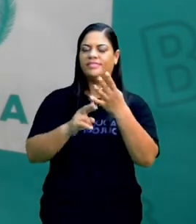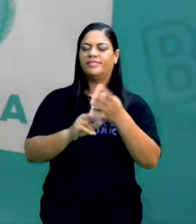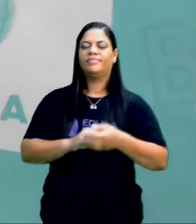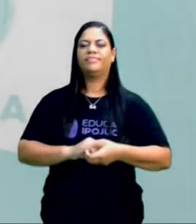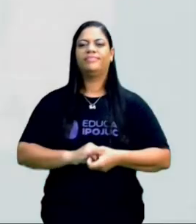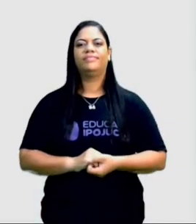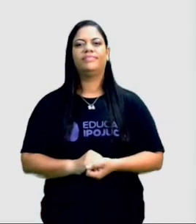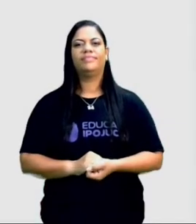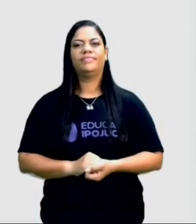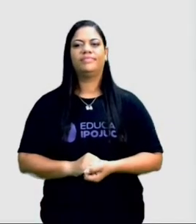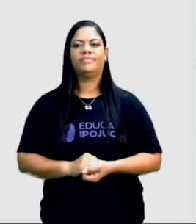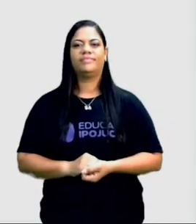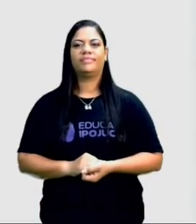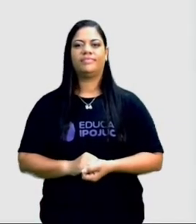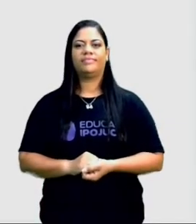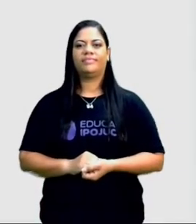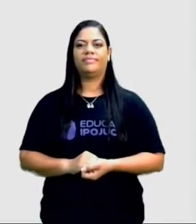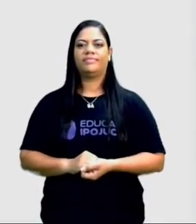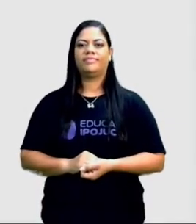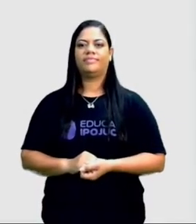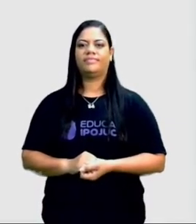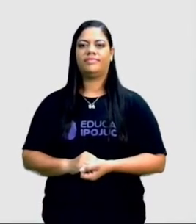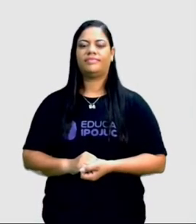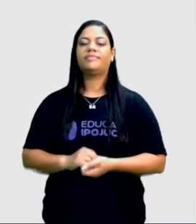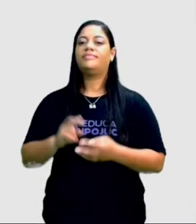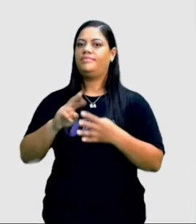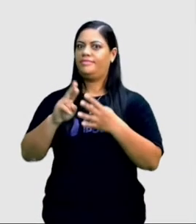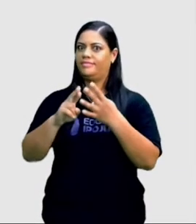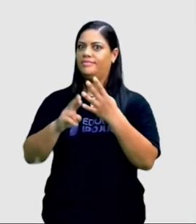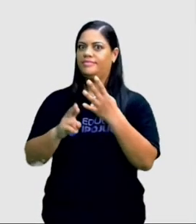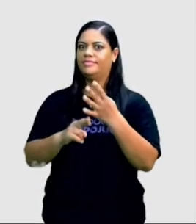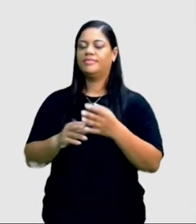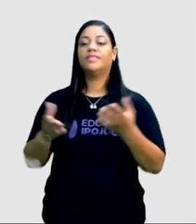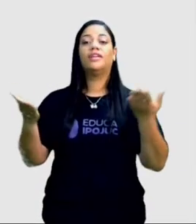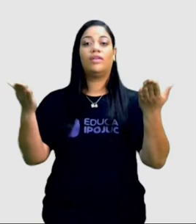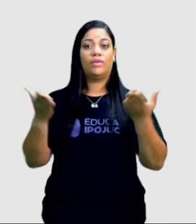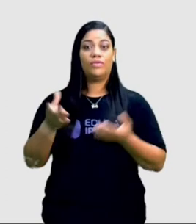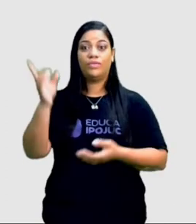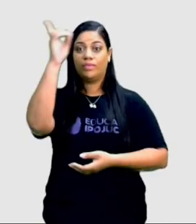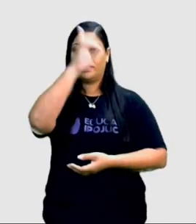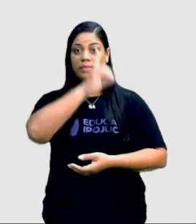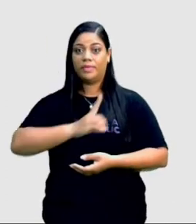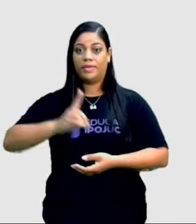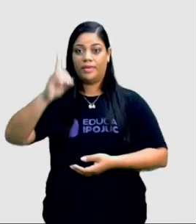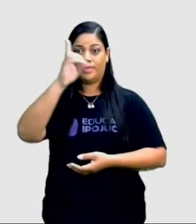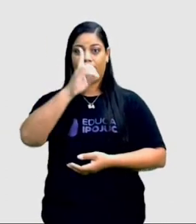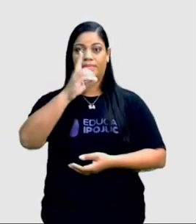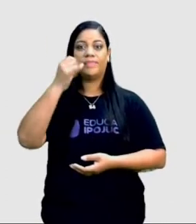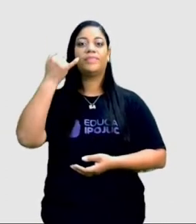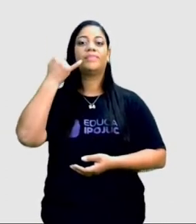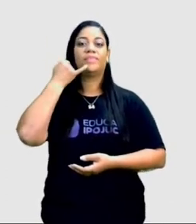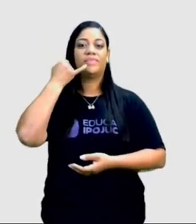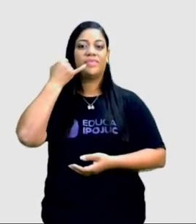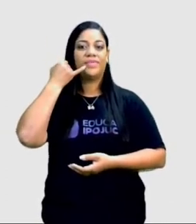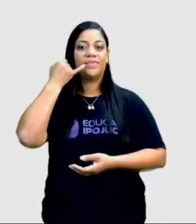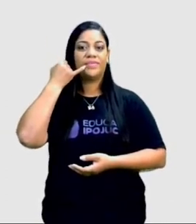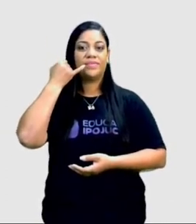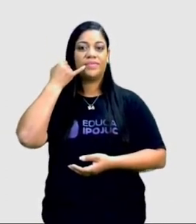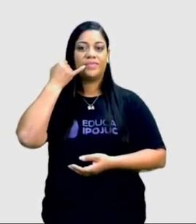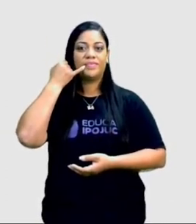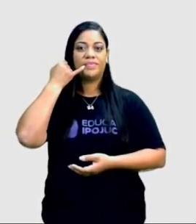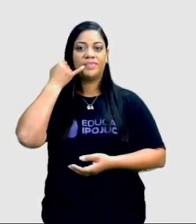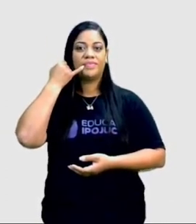Vamos ver aqui a parlenda. Então, temos rimas? Temos rimas. Hoje é domingo, pé de cachimbo.